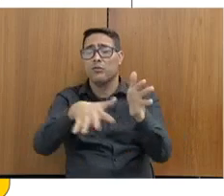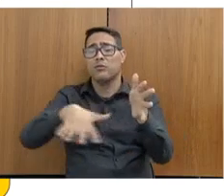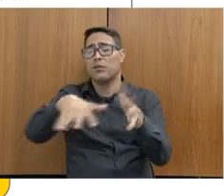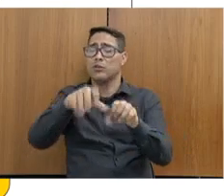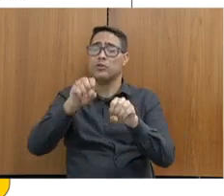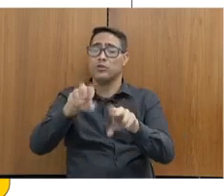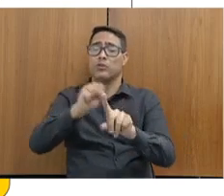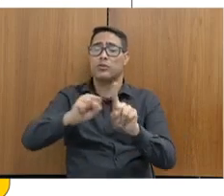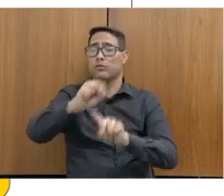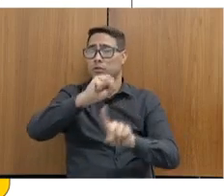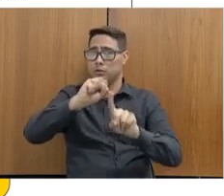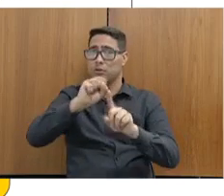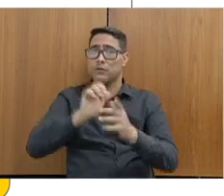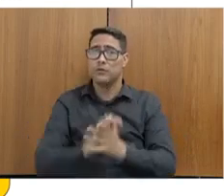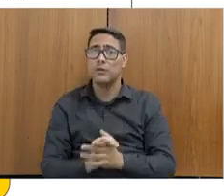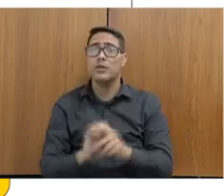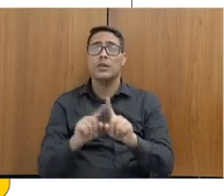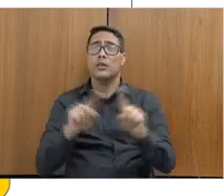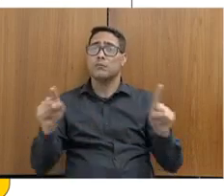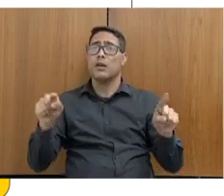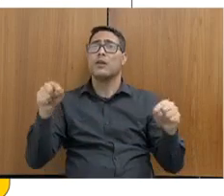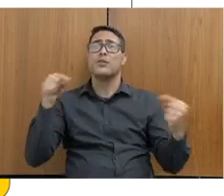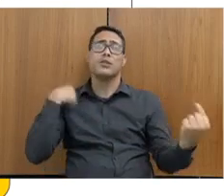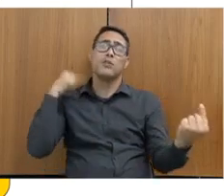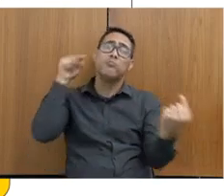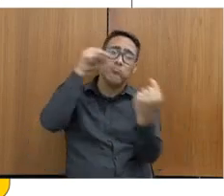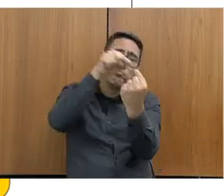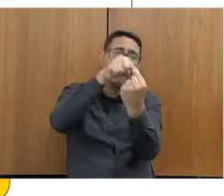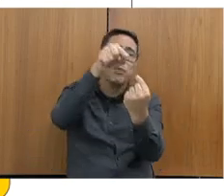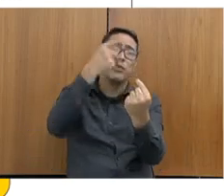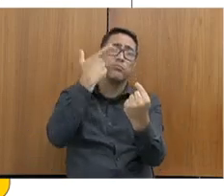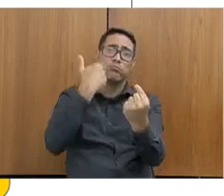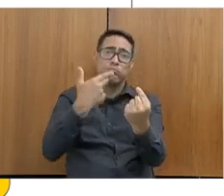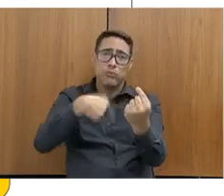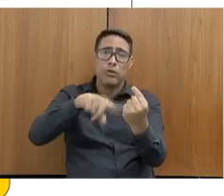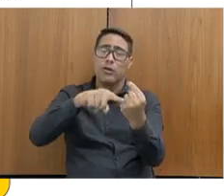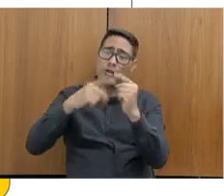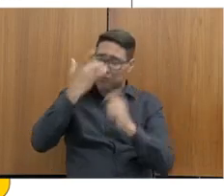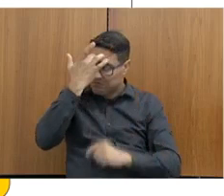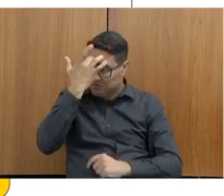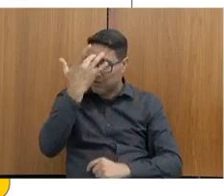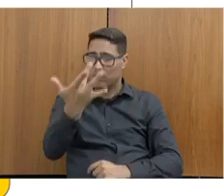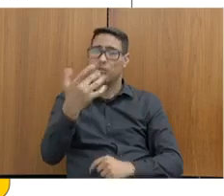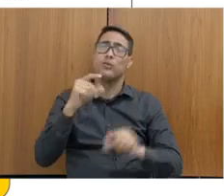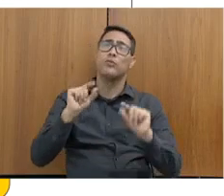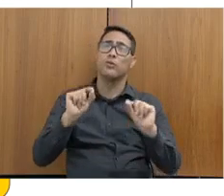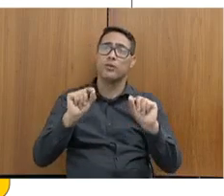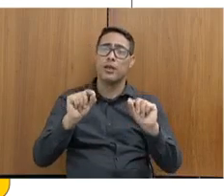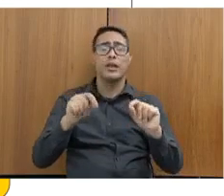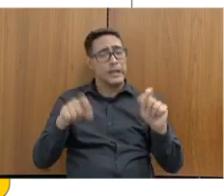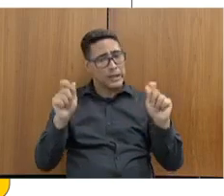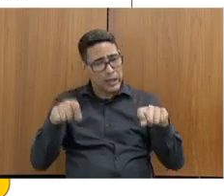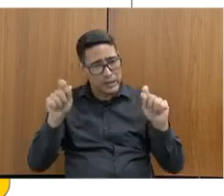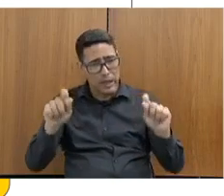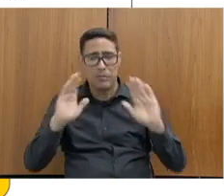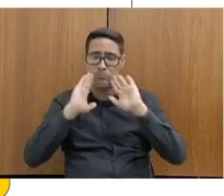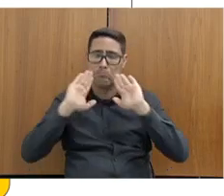que nós inserimos é um critério de natureza objetiva, e isso facilitou para que a gente pudesse distribuir